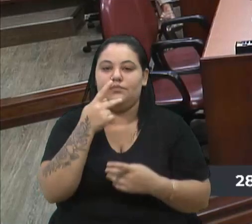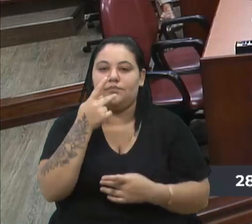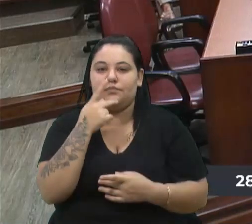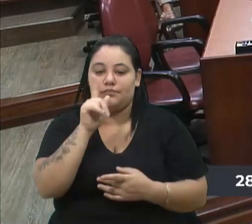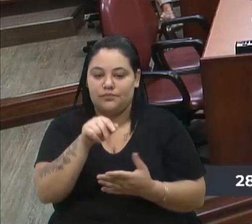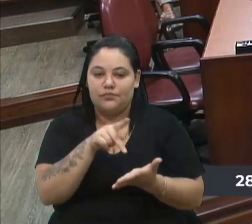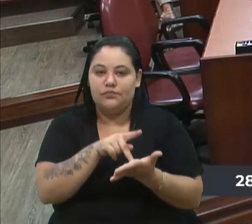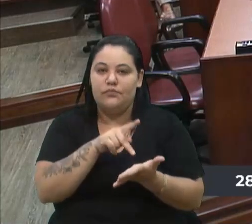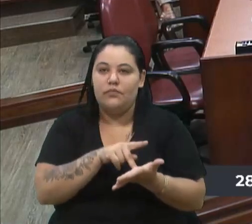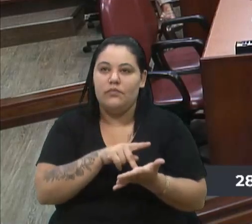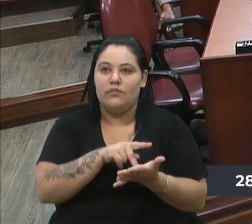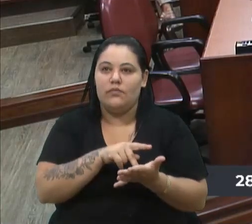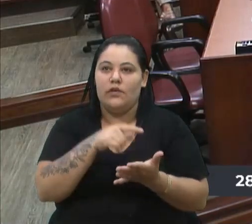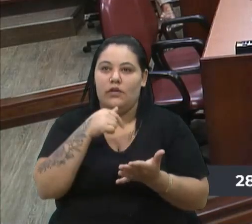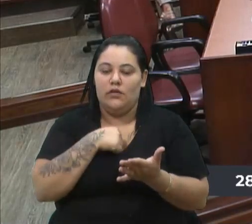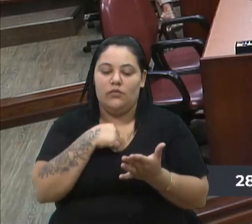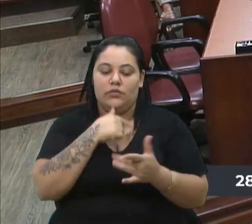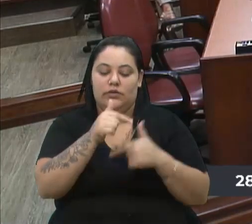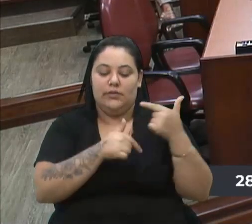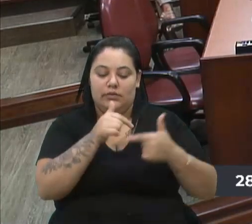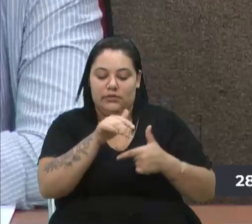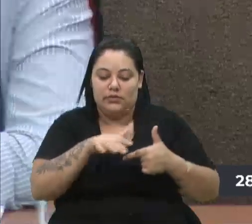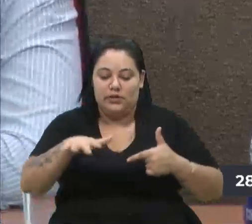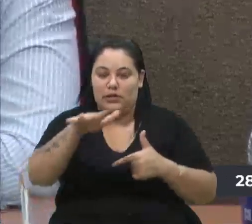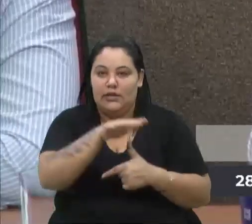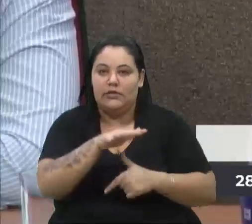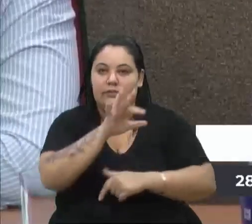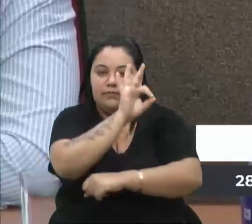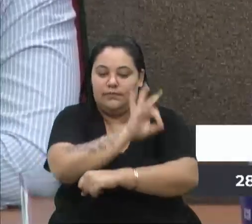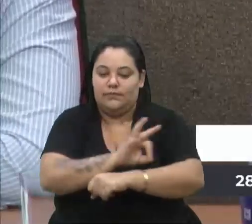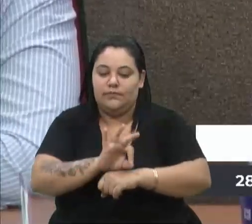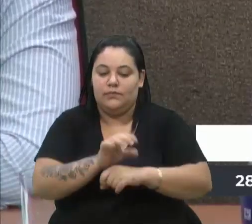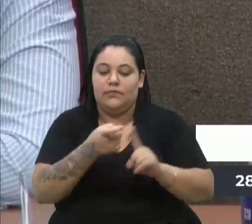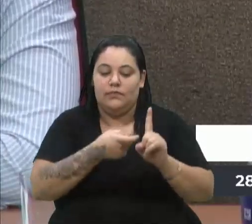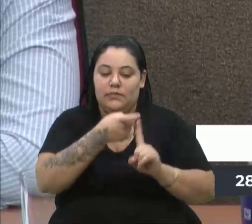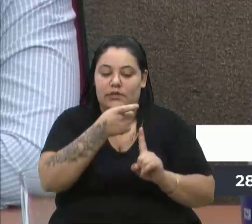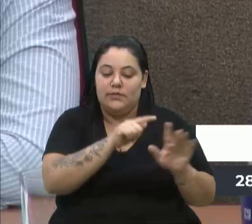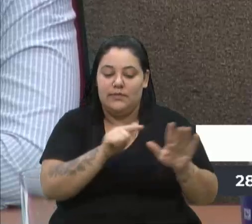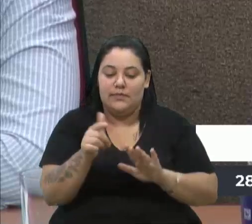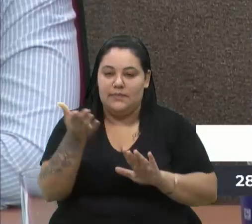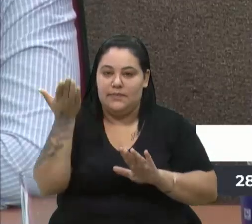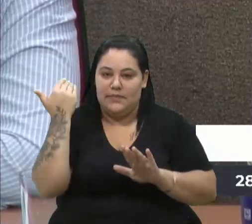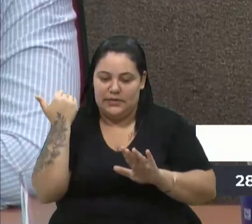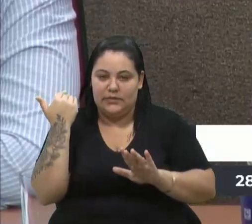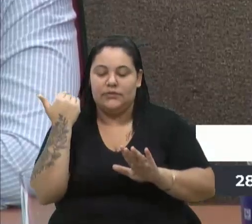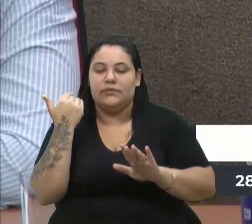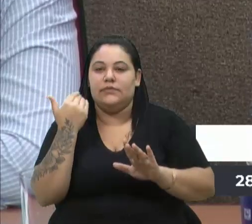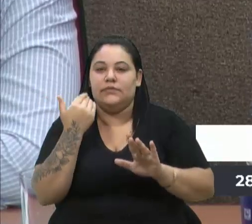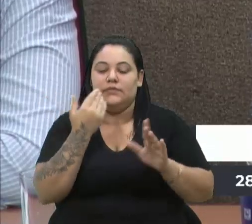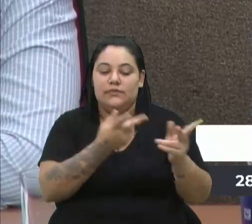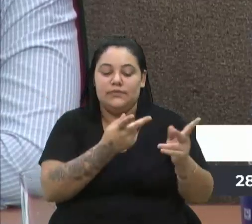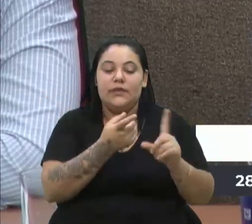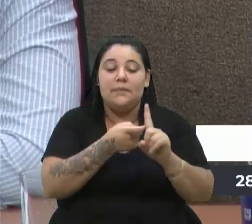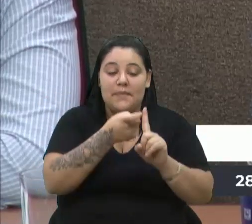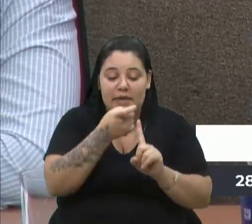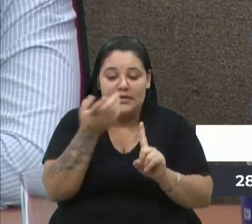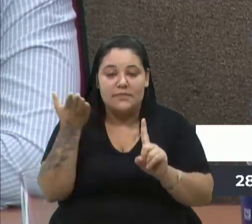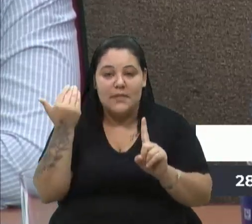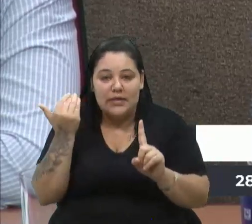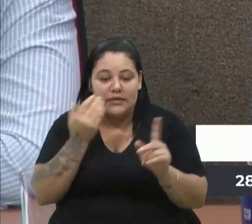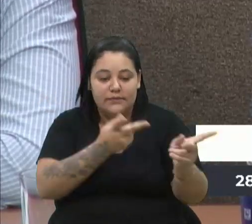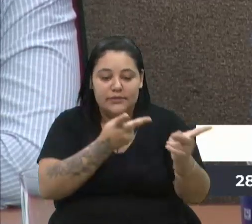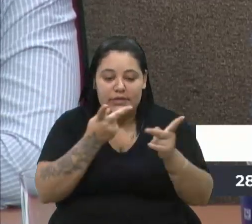eu que venho da construção civil o mês passado estive visitando uma exposição e a tecnologia hoje é o pré